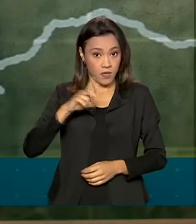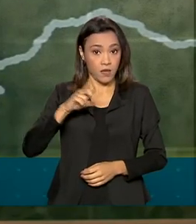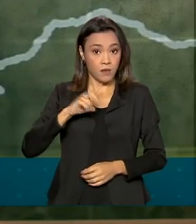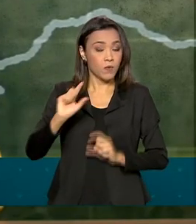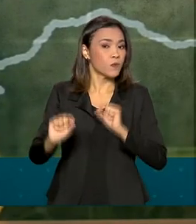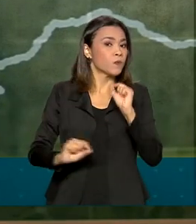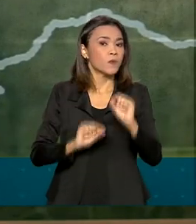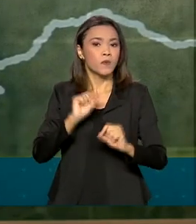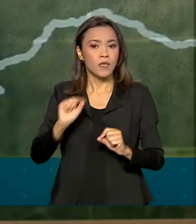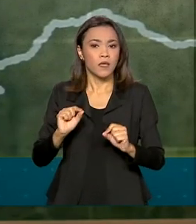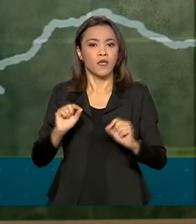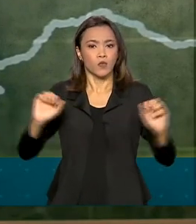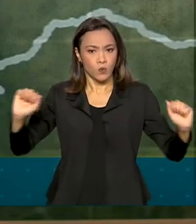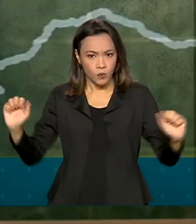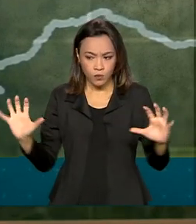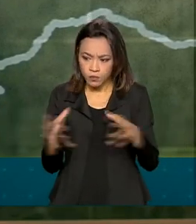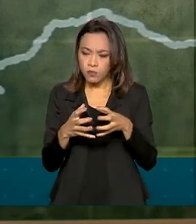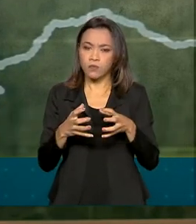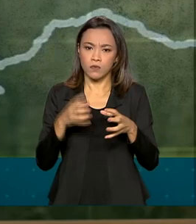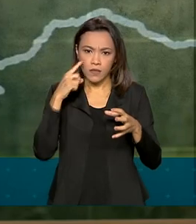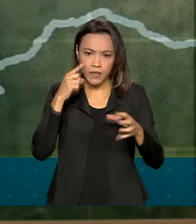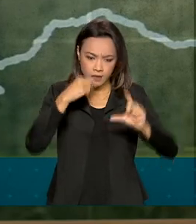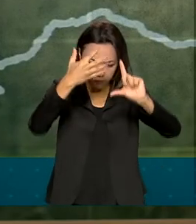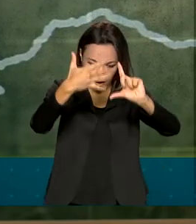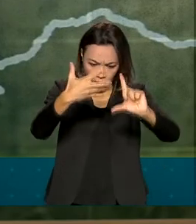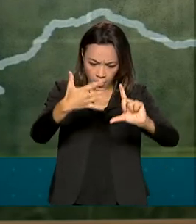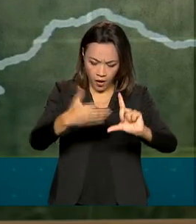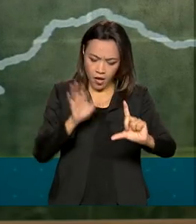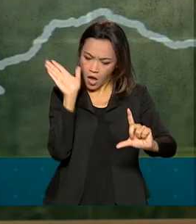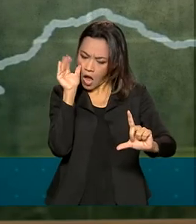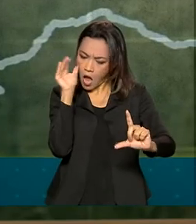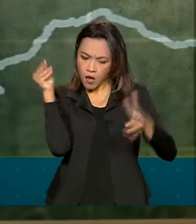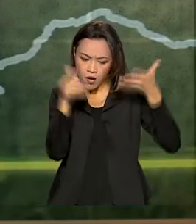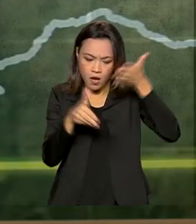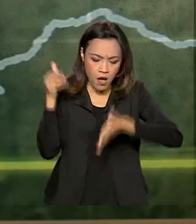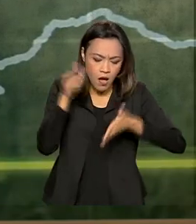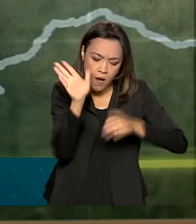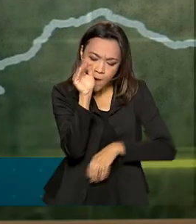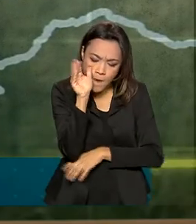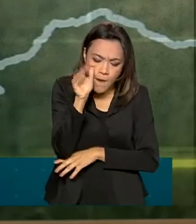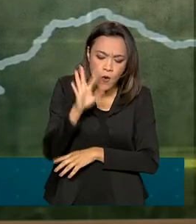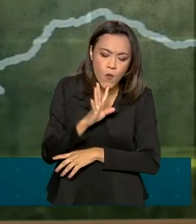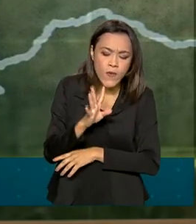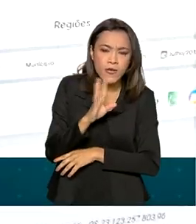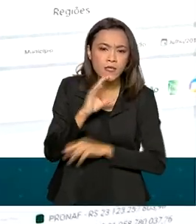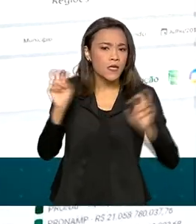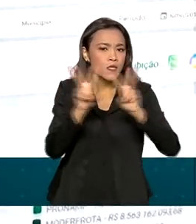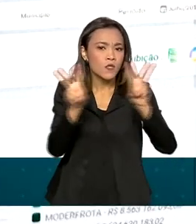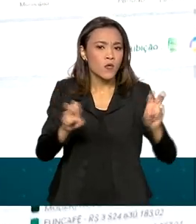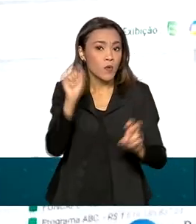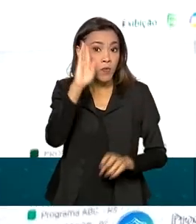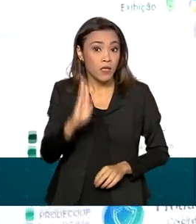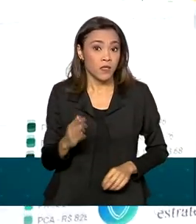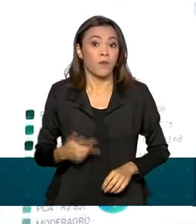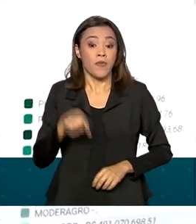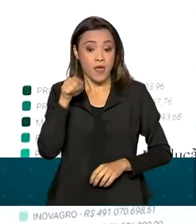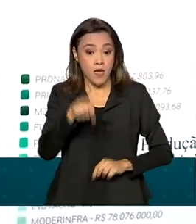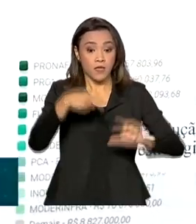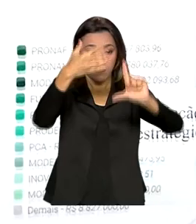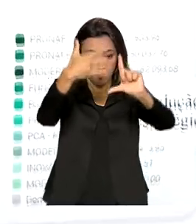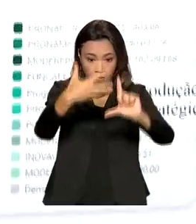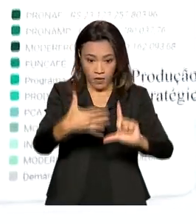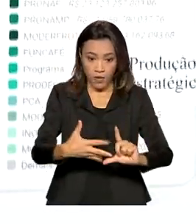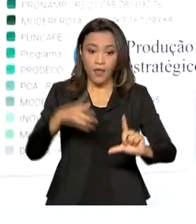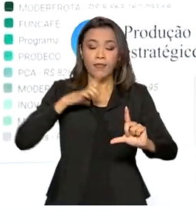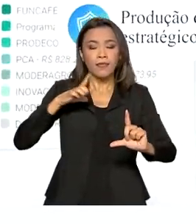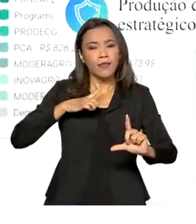juntos, nesse observatório, o que as pessoas precisam conhecer do Brasil. O portal também oferece